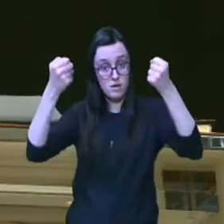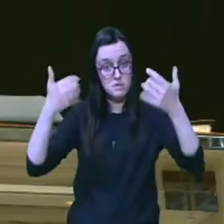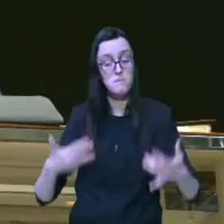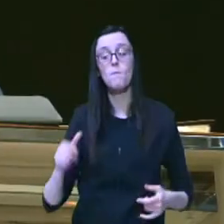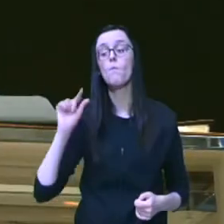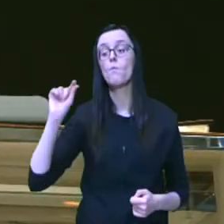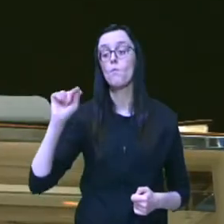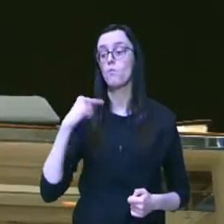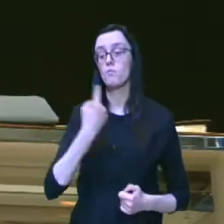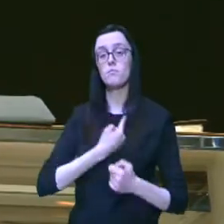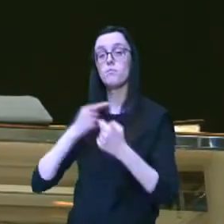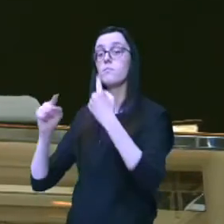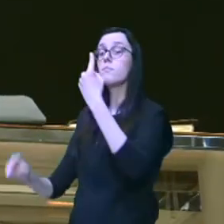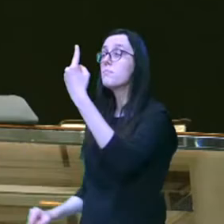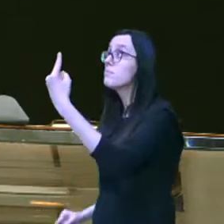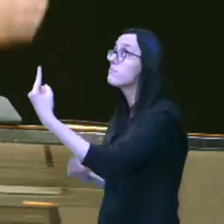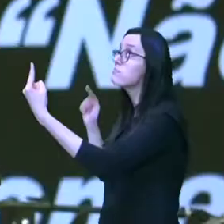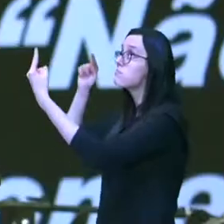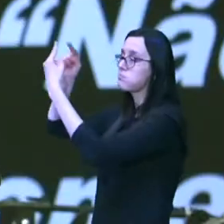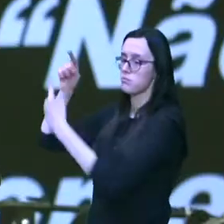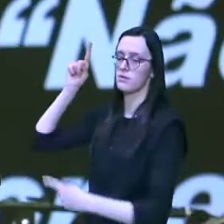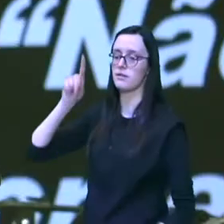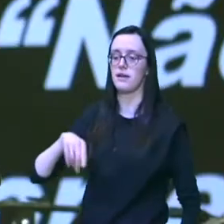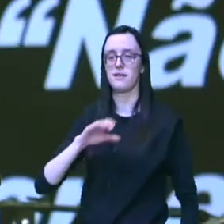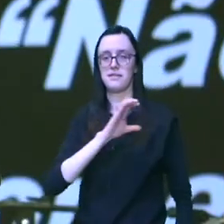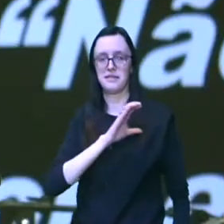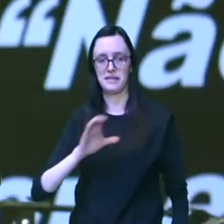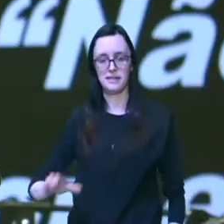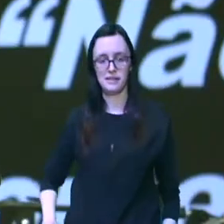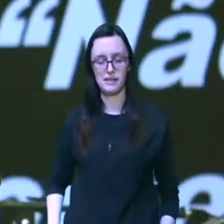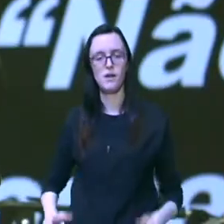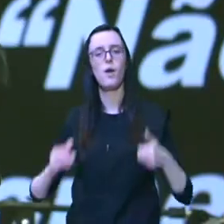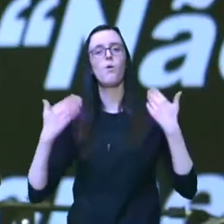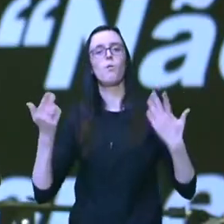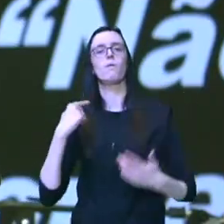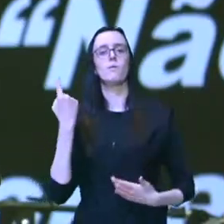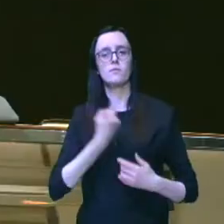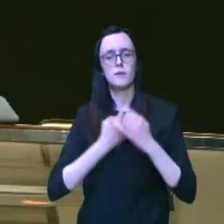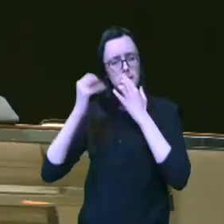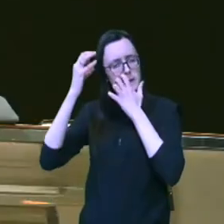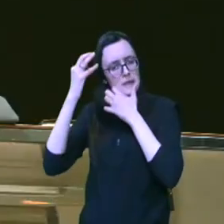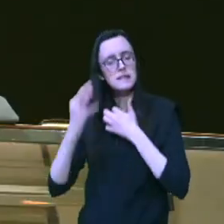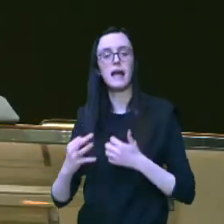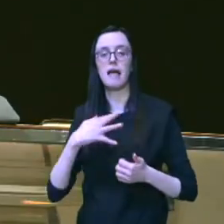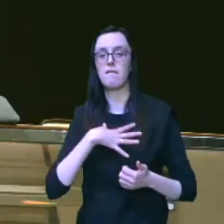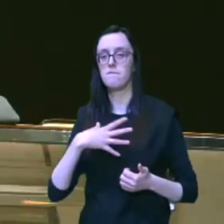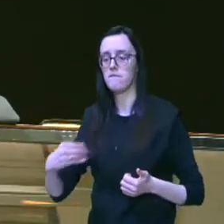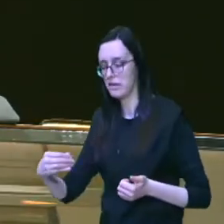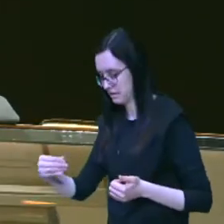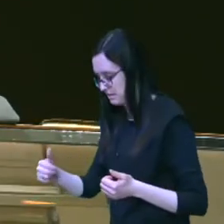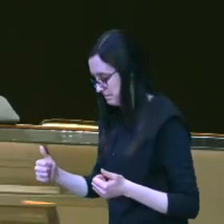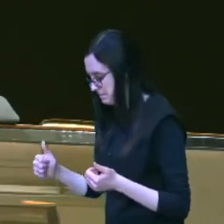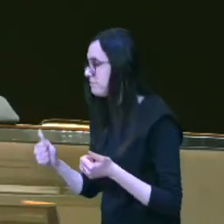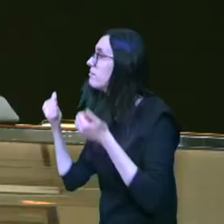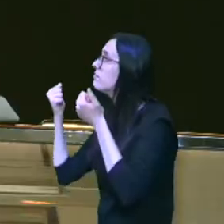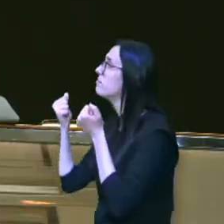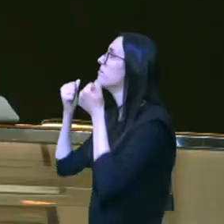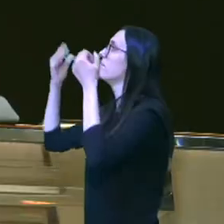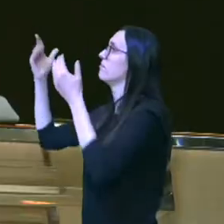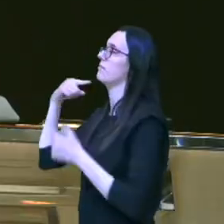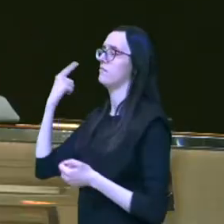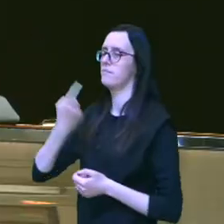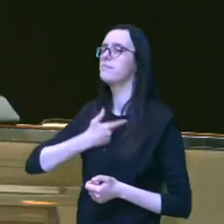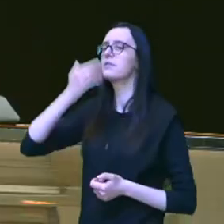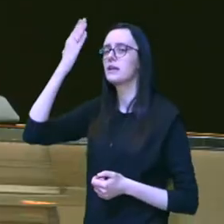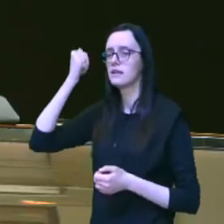que o nosso alvo é quem? é Cristo então quando nós lançamos os nossos filhos sabendo que eles terão uma